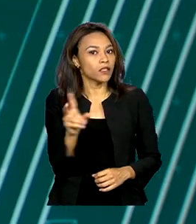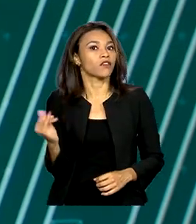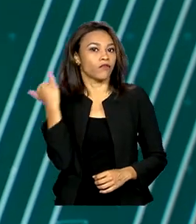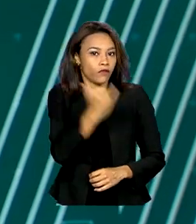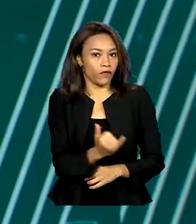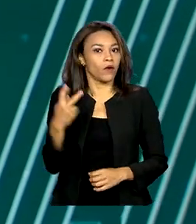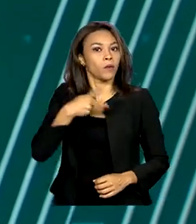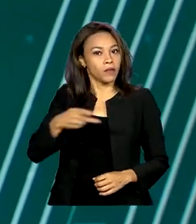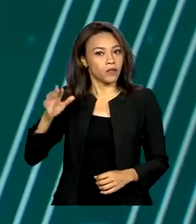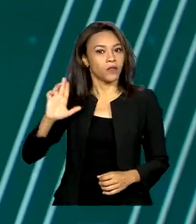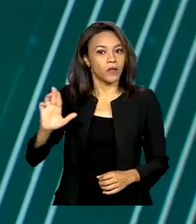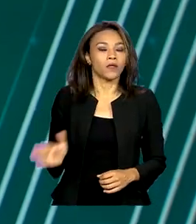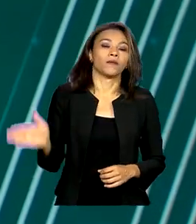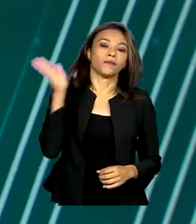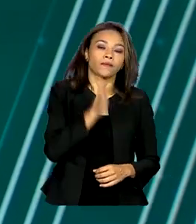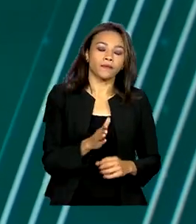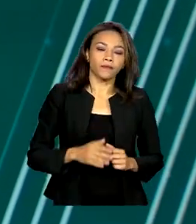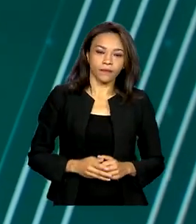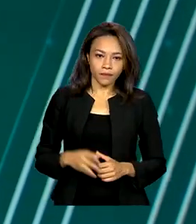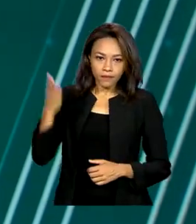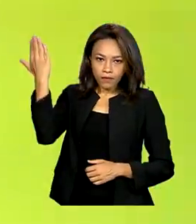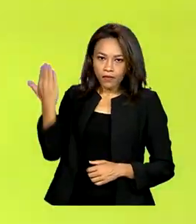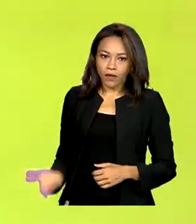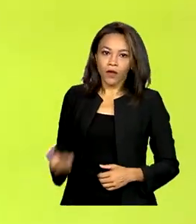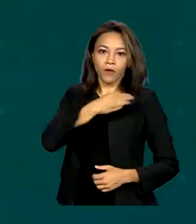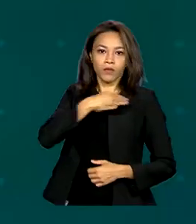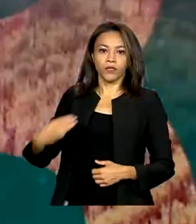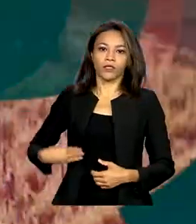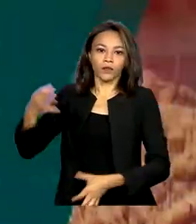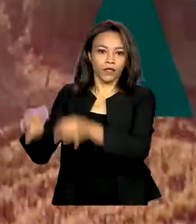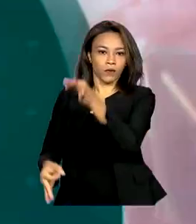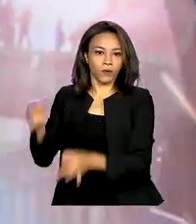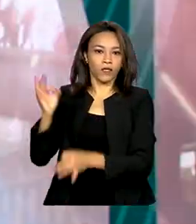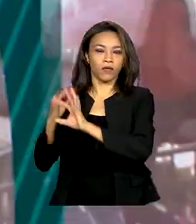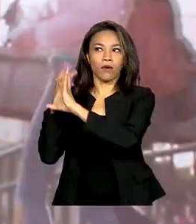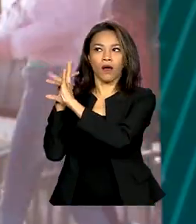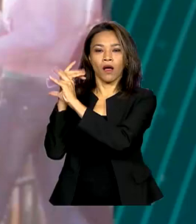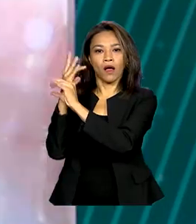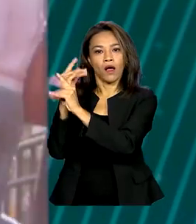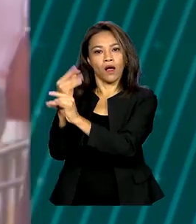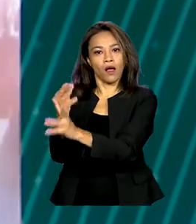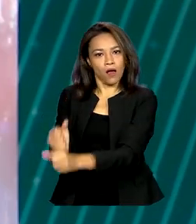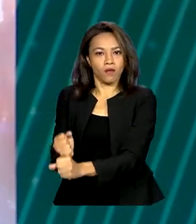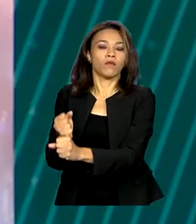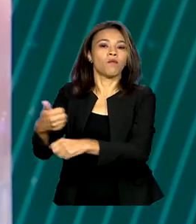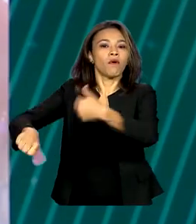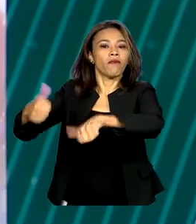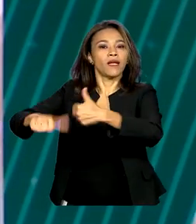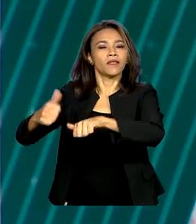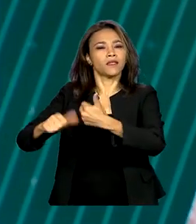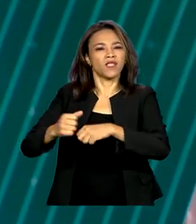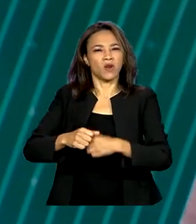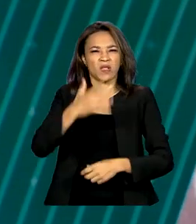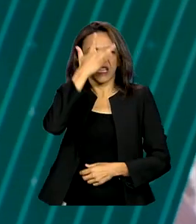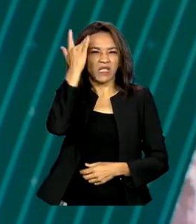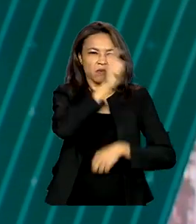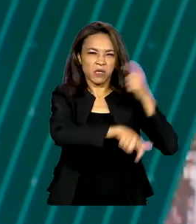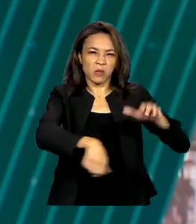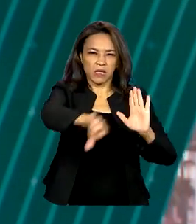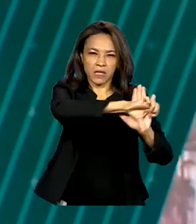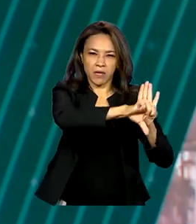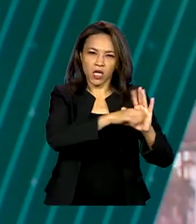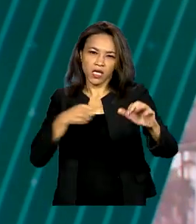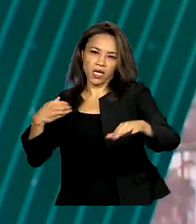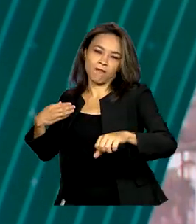O ministro da Justiça fez um balanço das ações contra os criminosos que invadiram os três poderes em 8 de